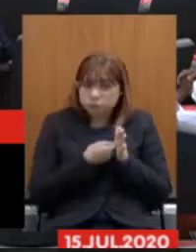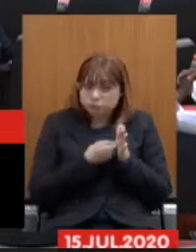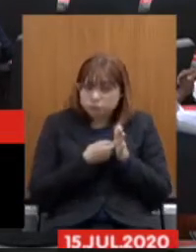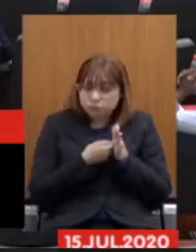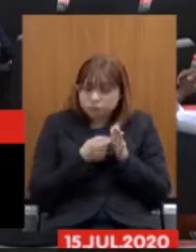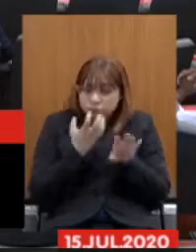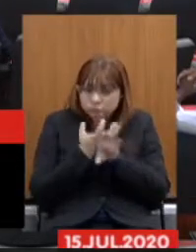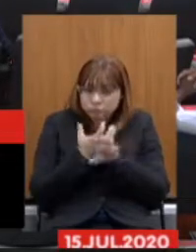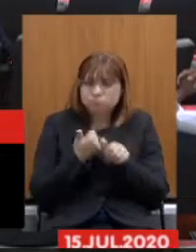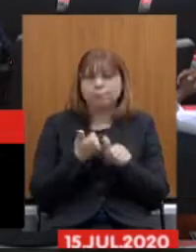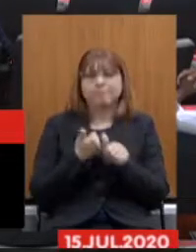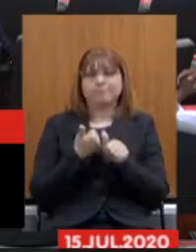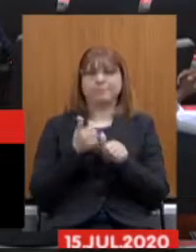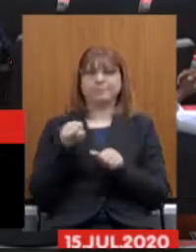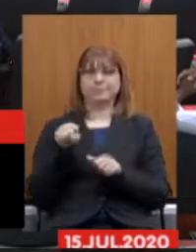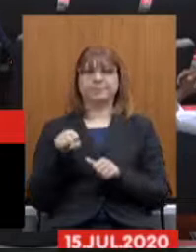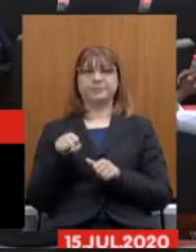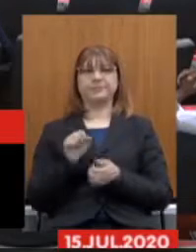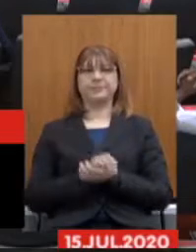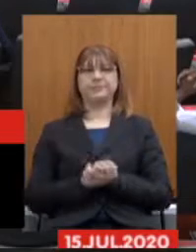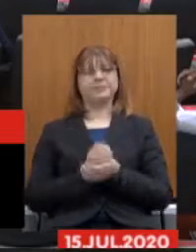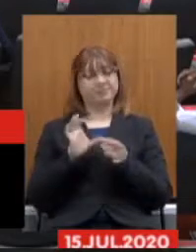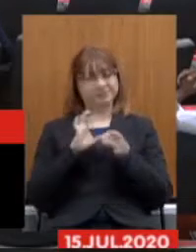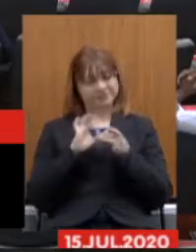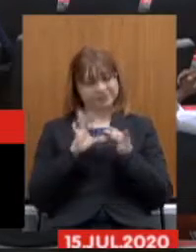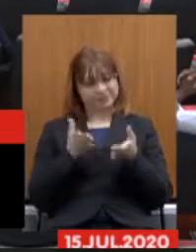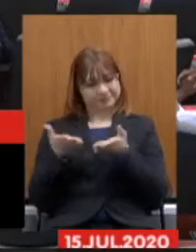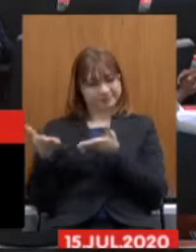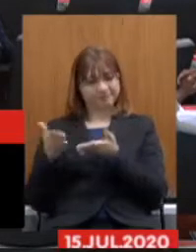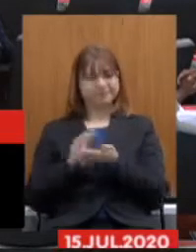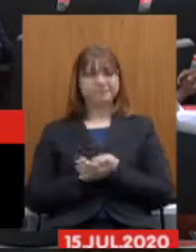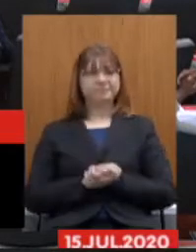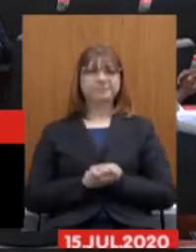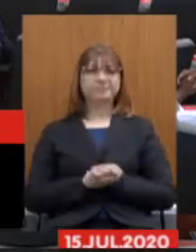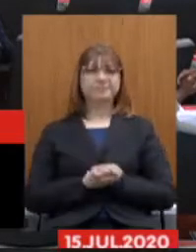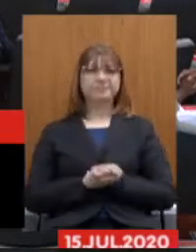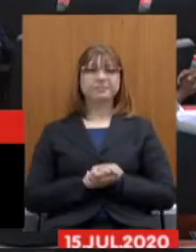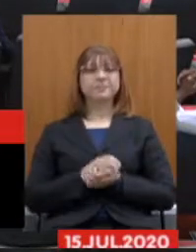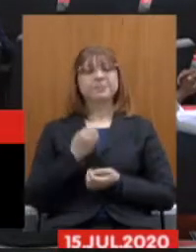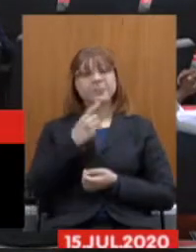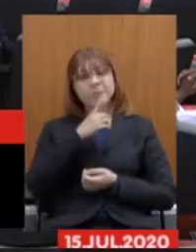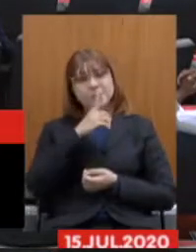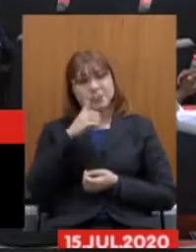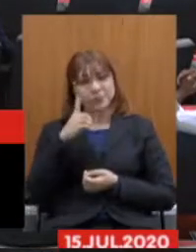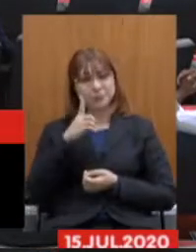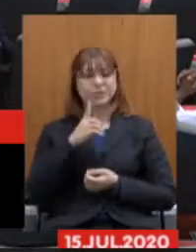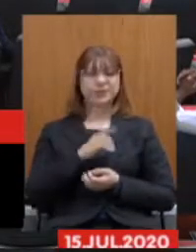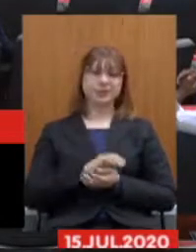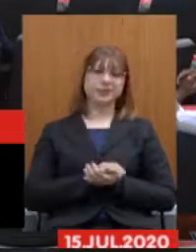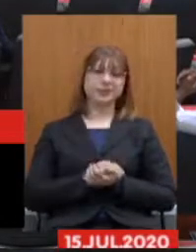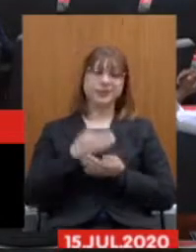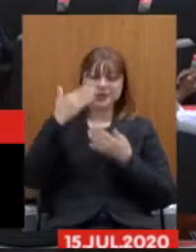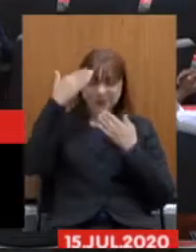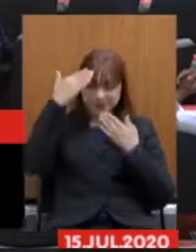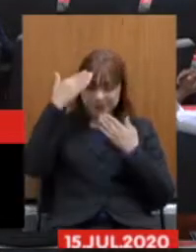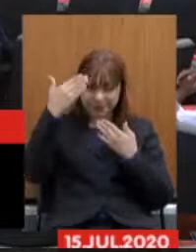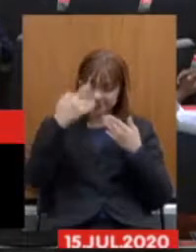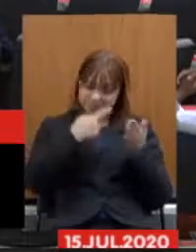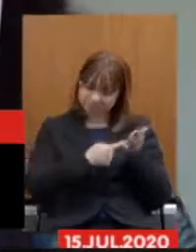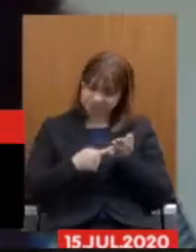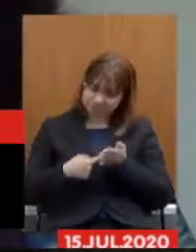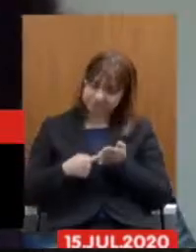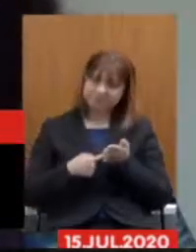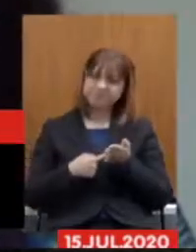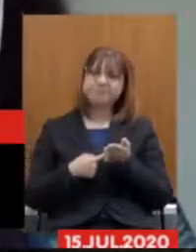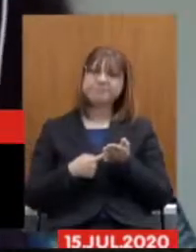Estou. Sim. Com a palavra, fique à vontade. Bom dia. Obrigada pelo convite.